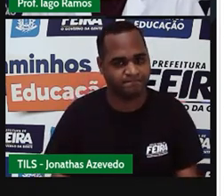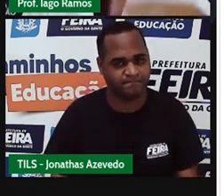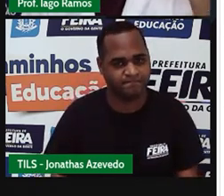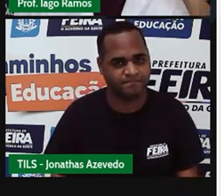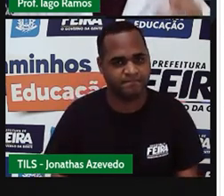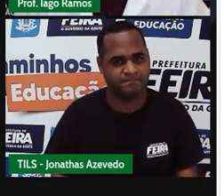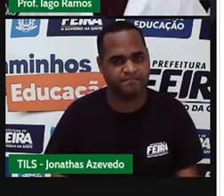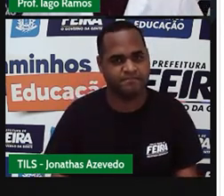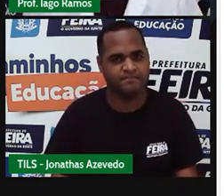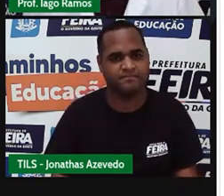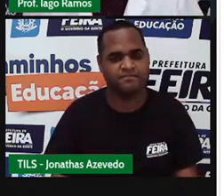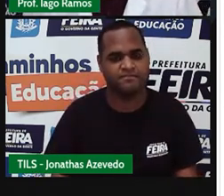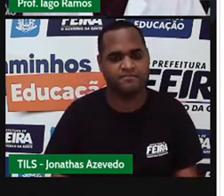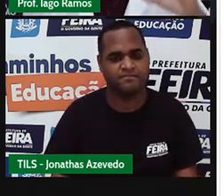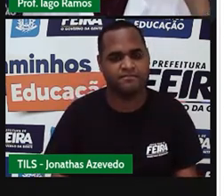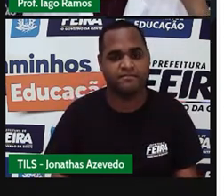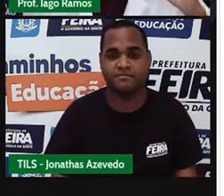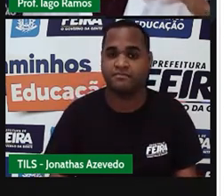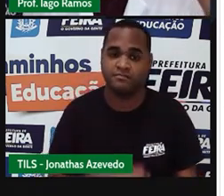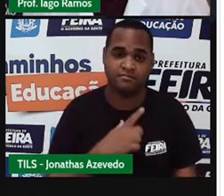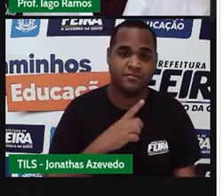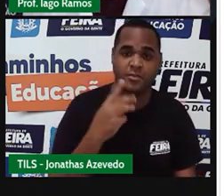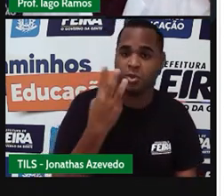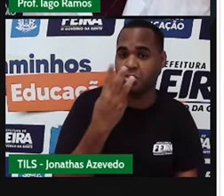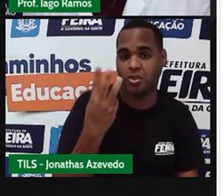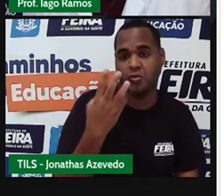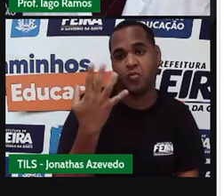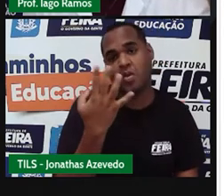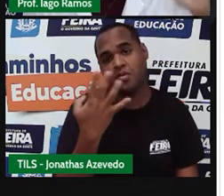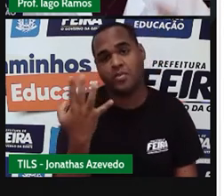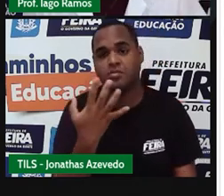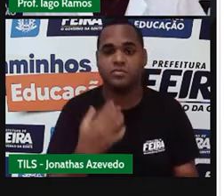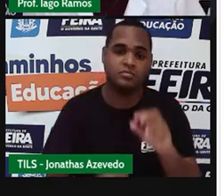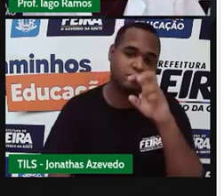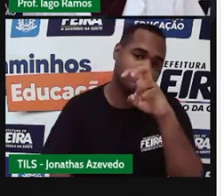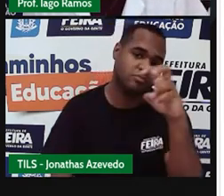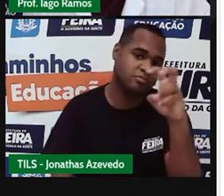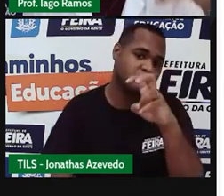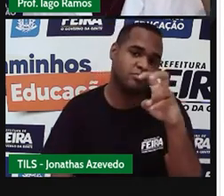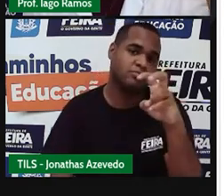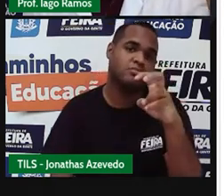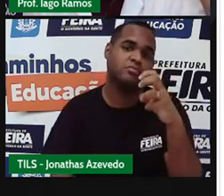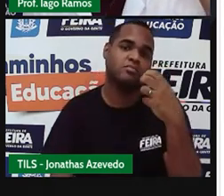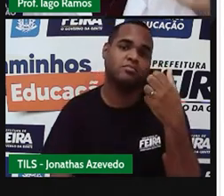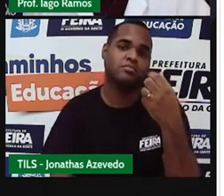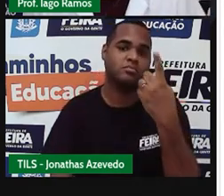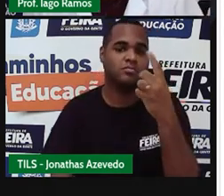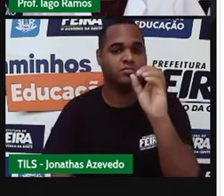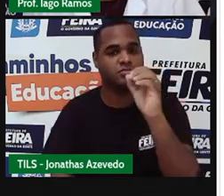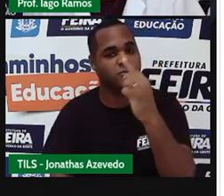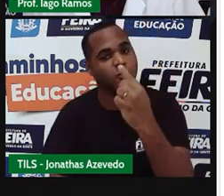eu poderia falar outros, ó, 33, 44, 55, 101,